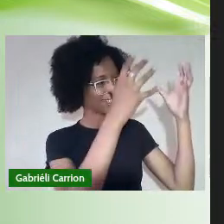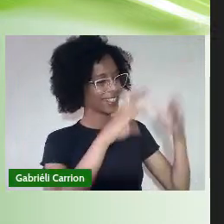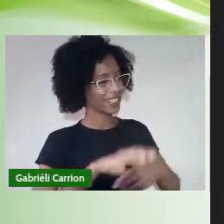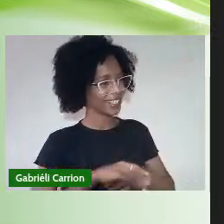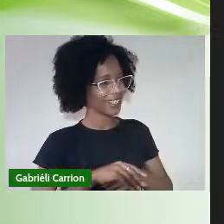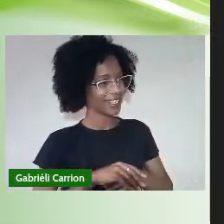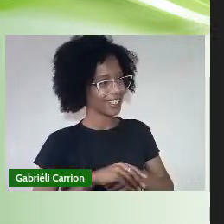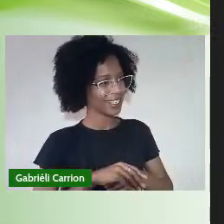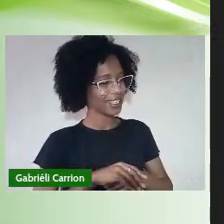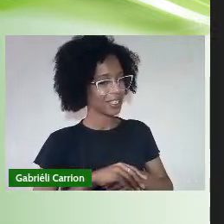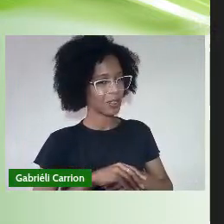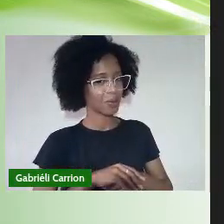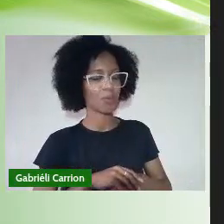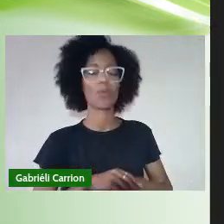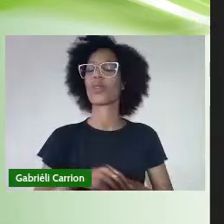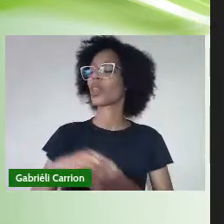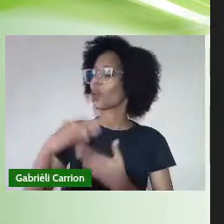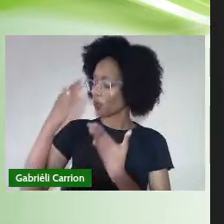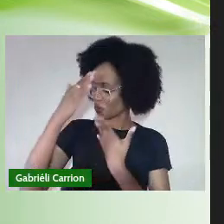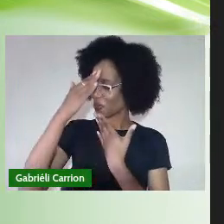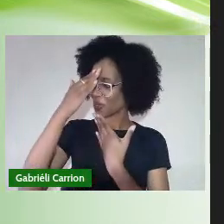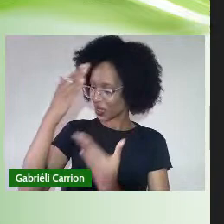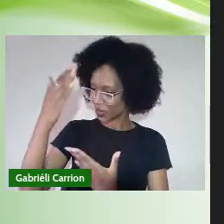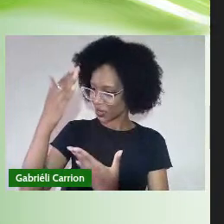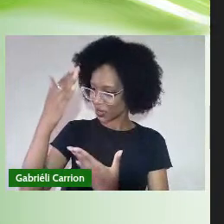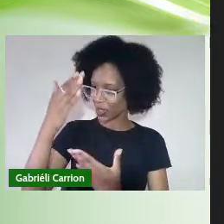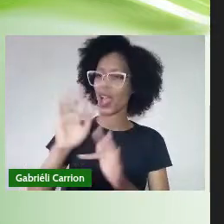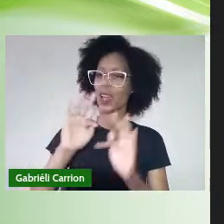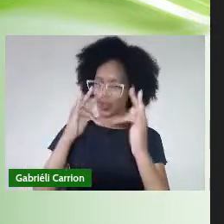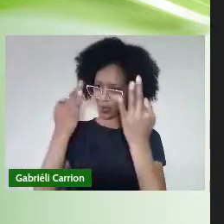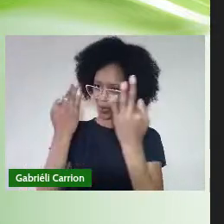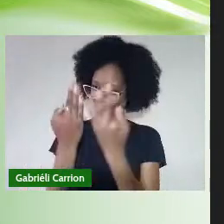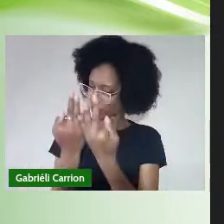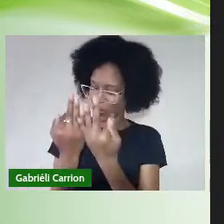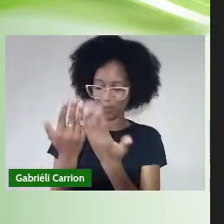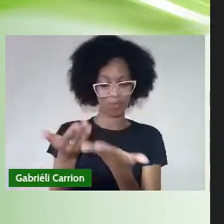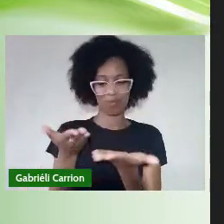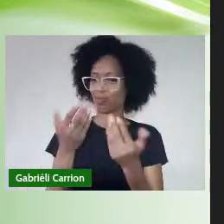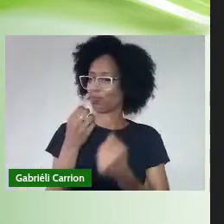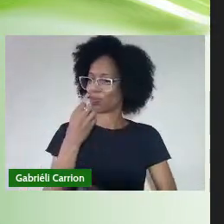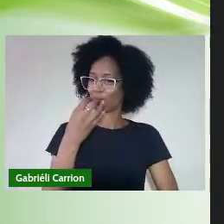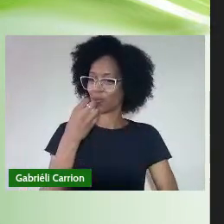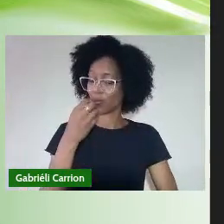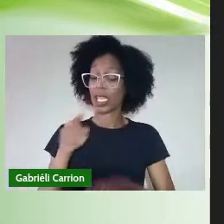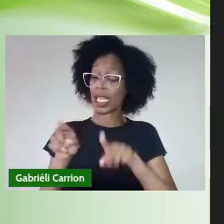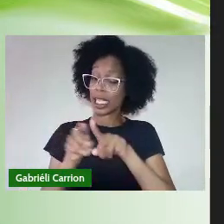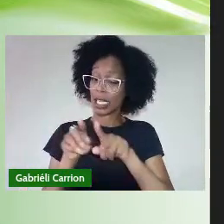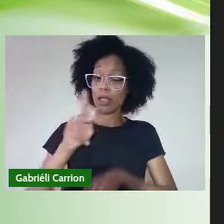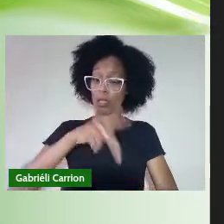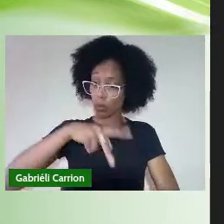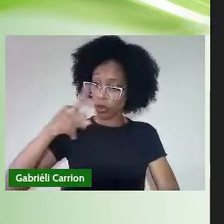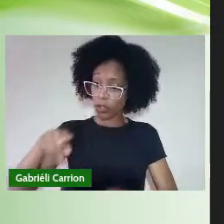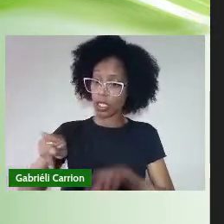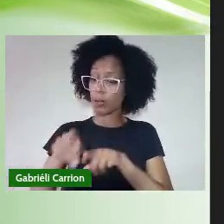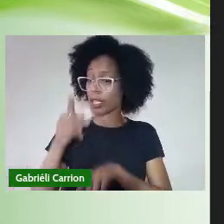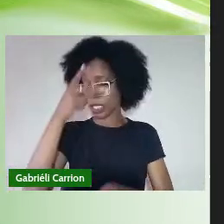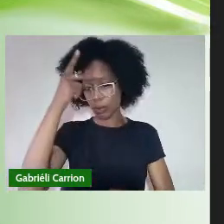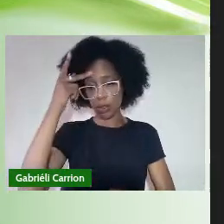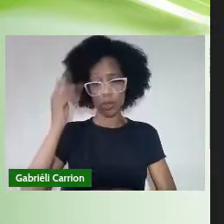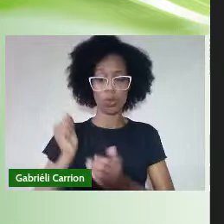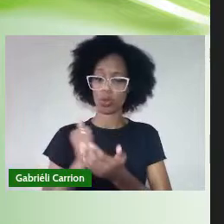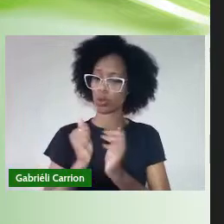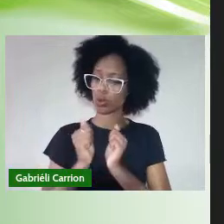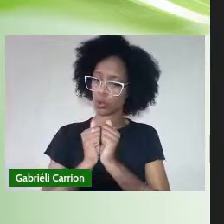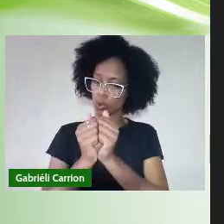Obrigado Também vou agradecer a família Não tem como A todos os professores Também as pessoas envolvidas Vida longa E todos os